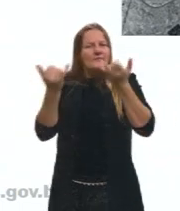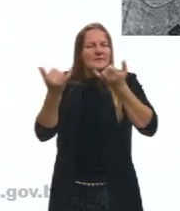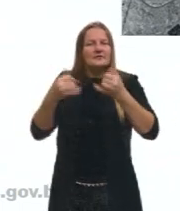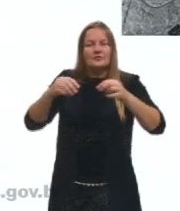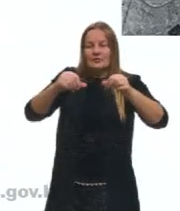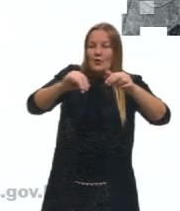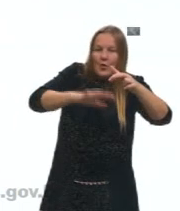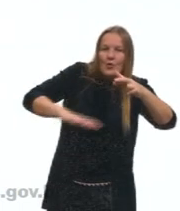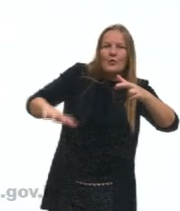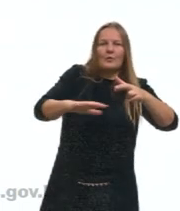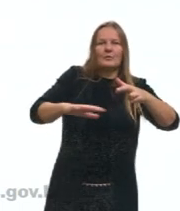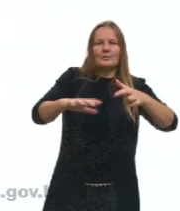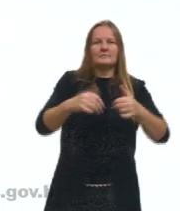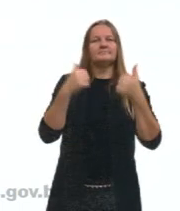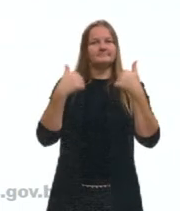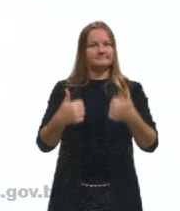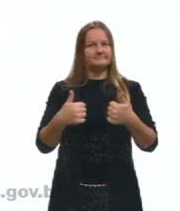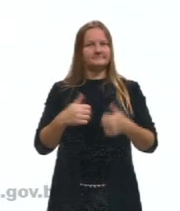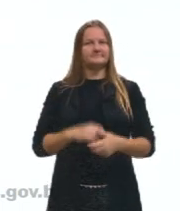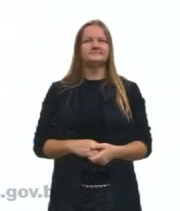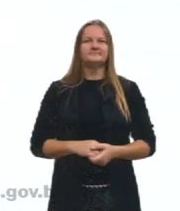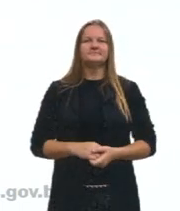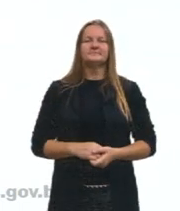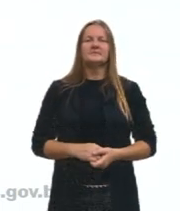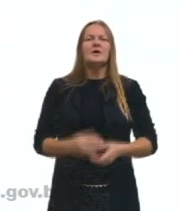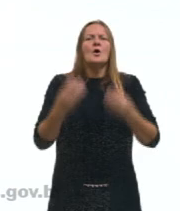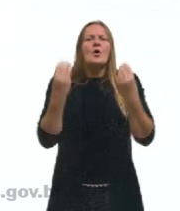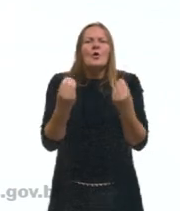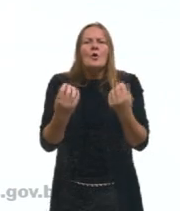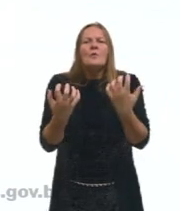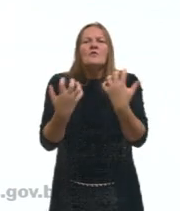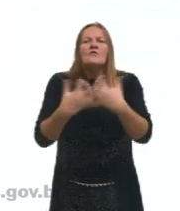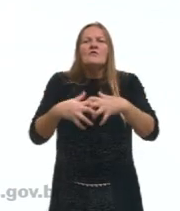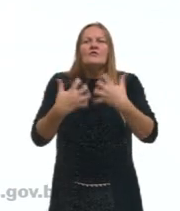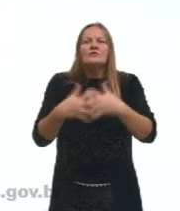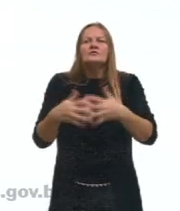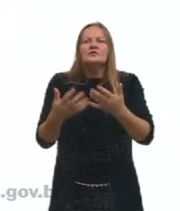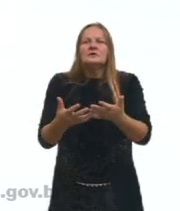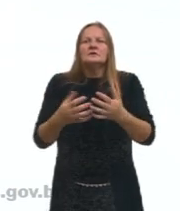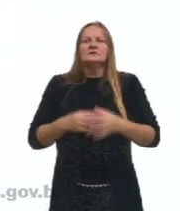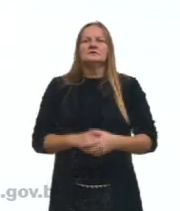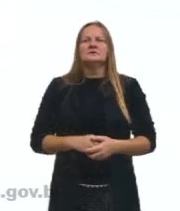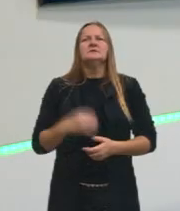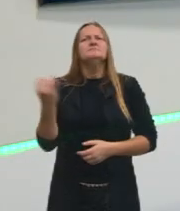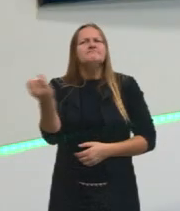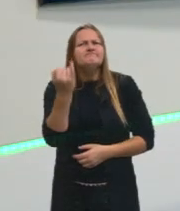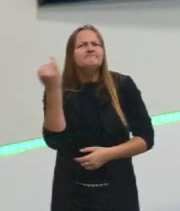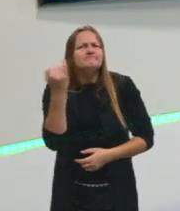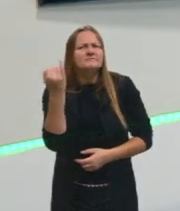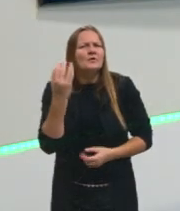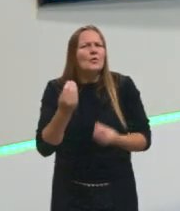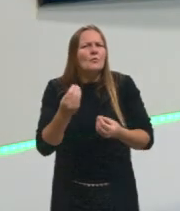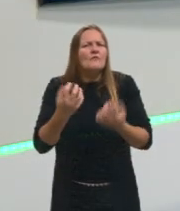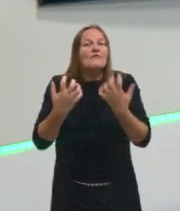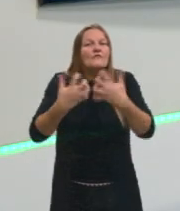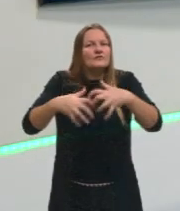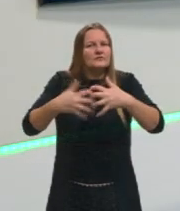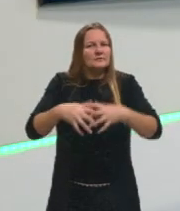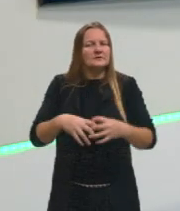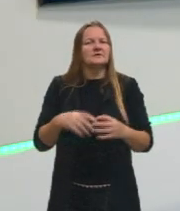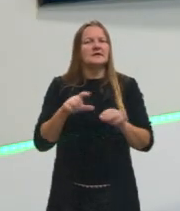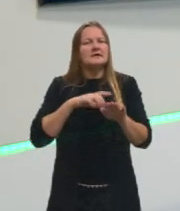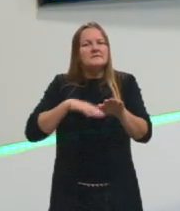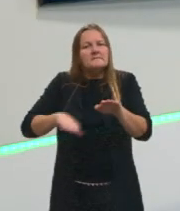do terreno. Tá, meninos e meninas? Como é que funciona aqui para vocês, né, é importantíssimo a gente entender como é que funciona. Nós temos alguns